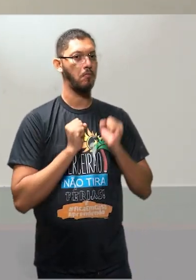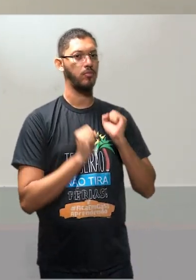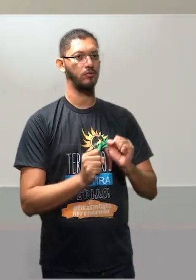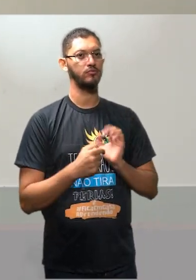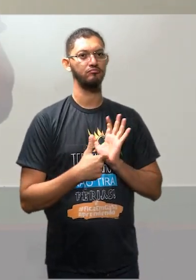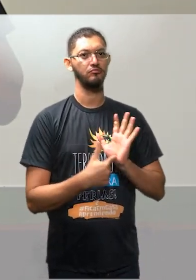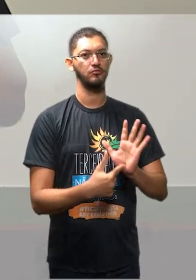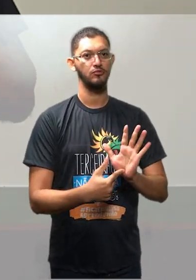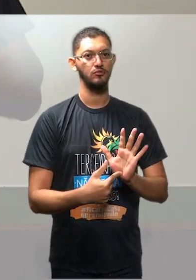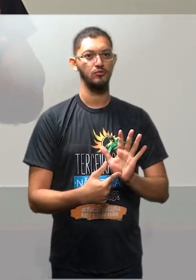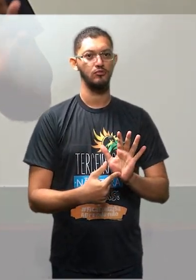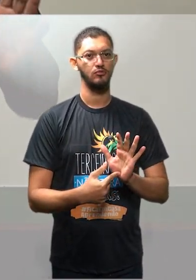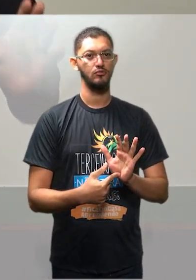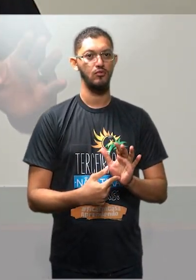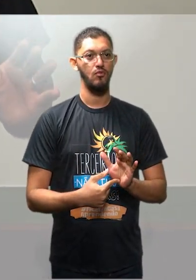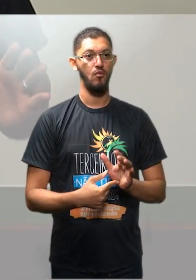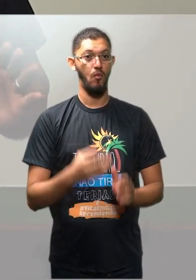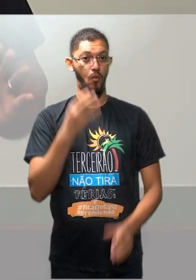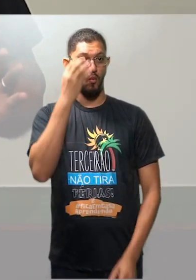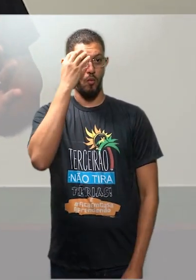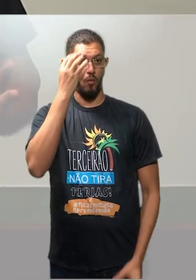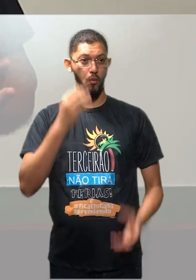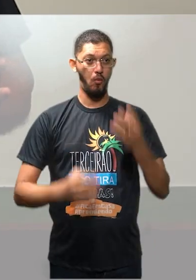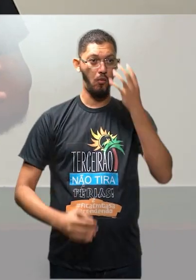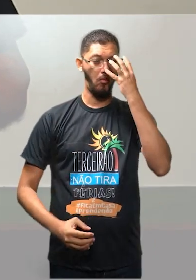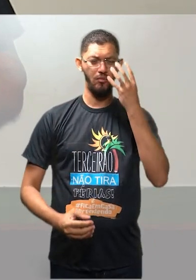aparecer um seio de cada vez.